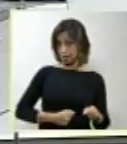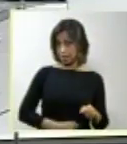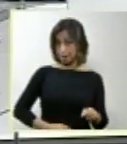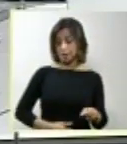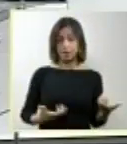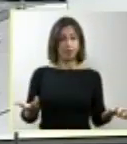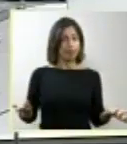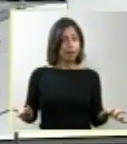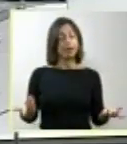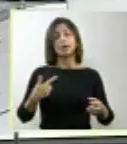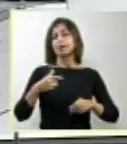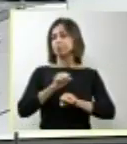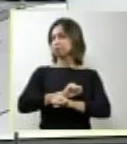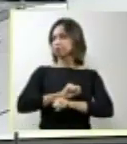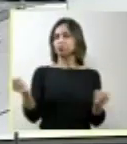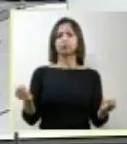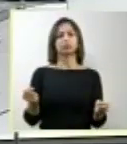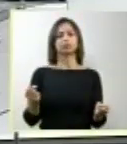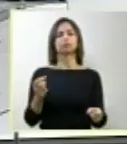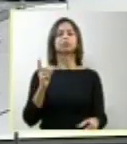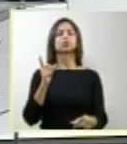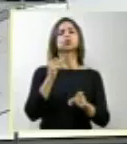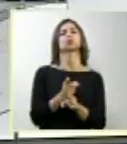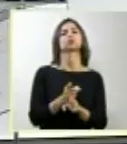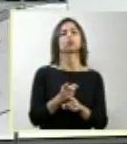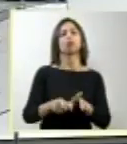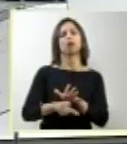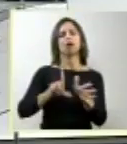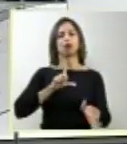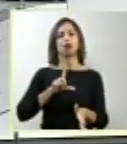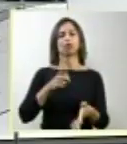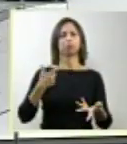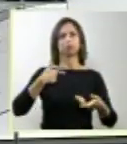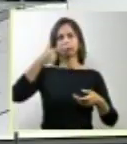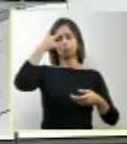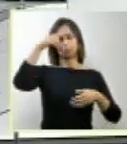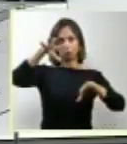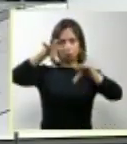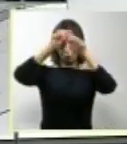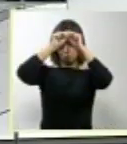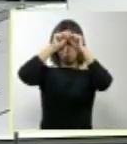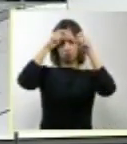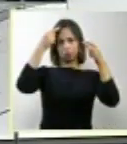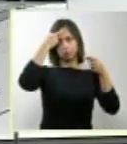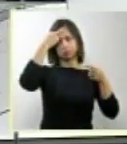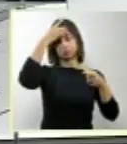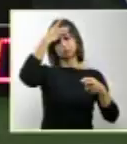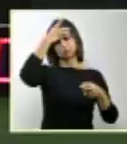impossível prever, ou ter uma premonição, de que essa paciente é portadora de um feto anancéfalo.